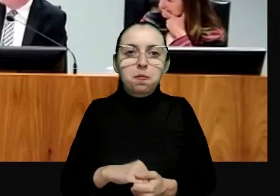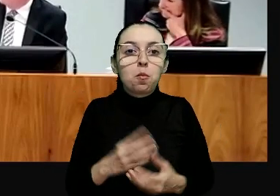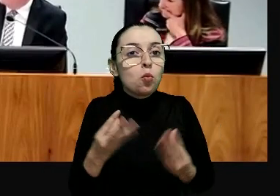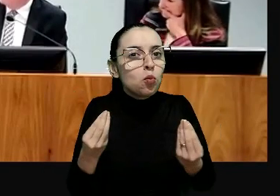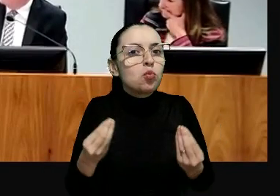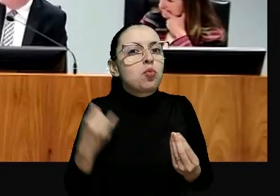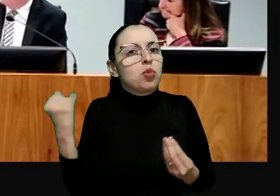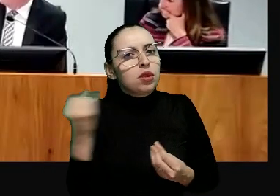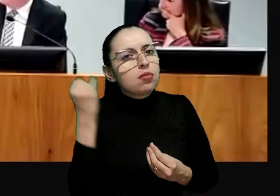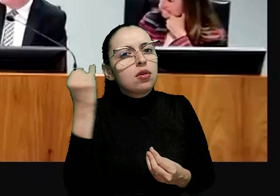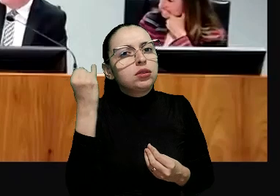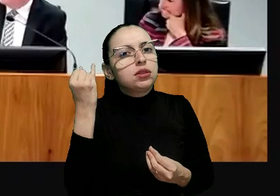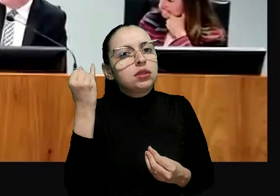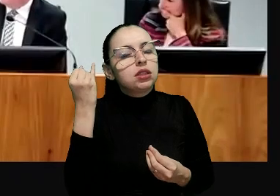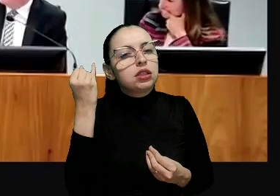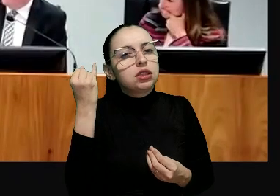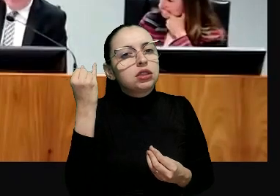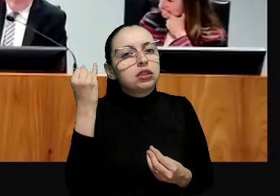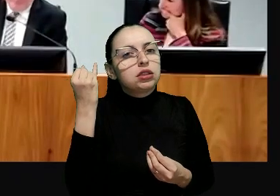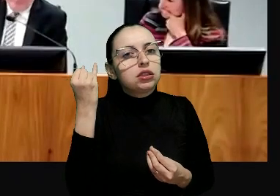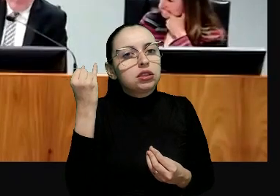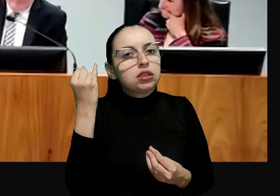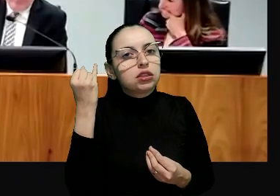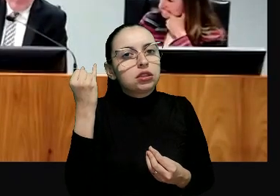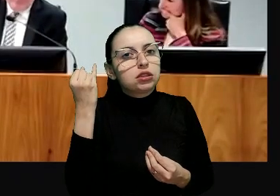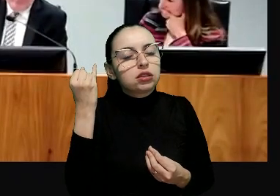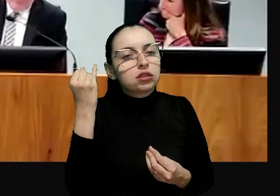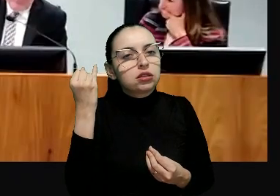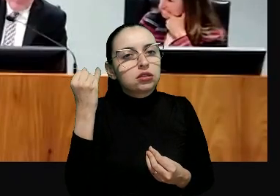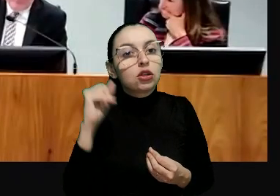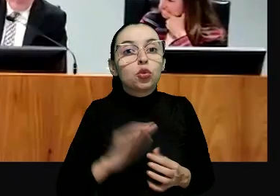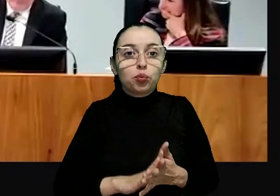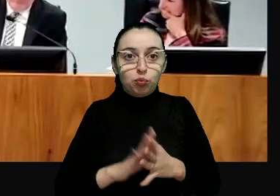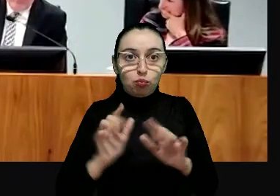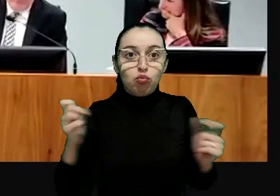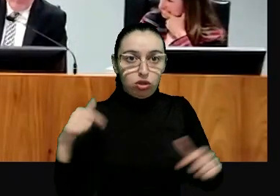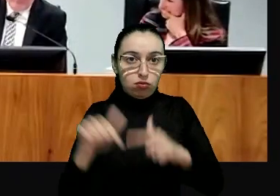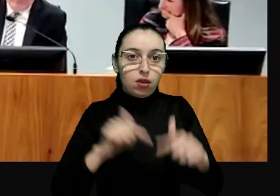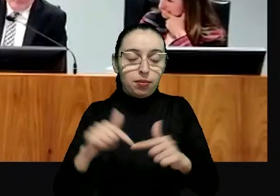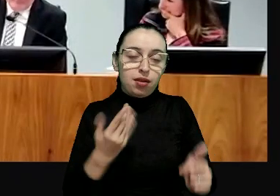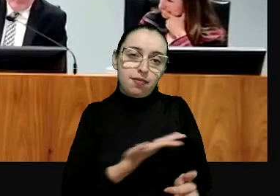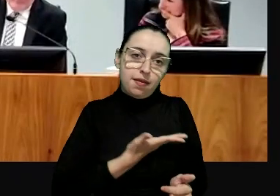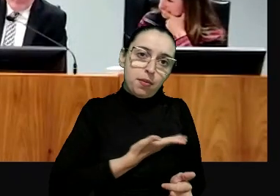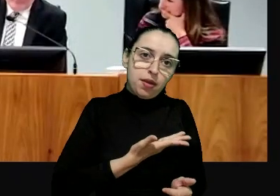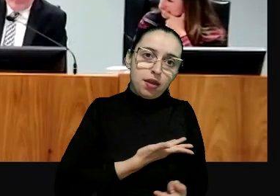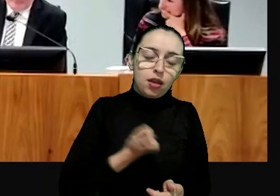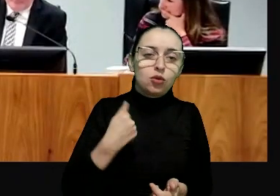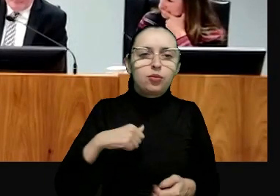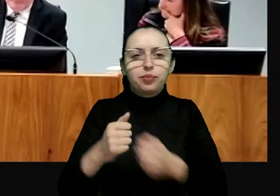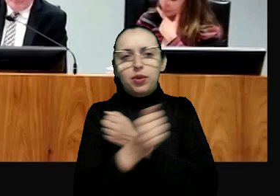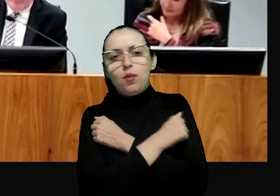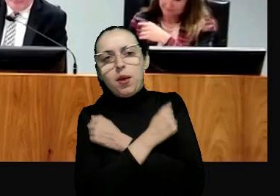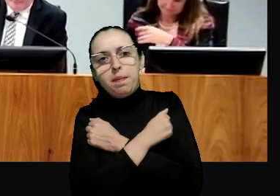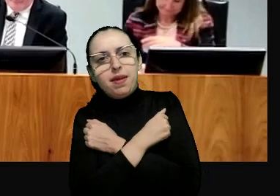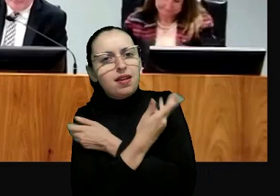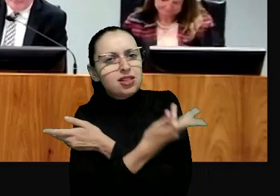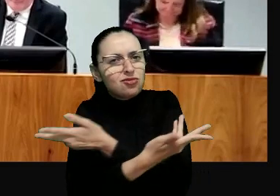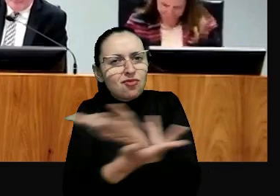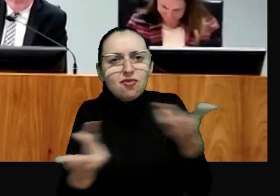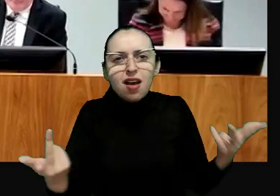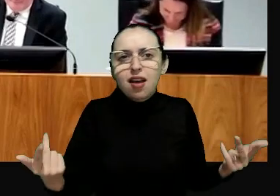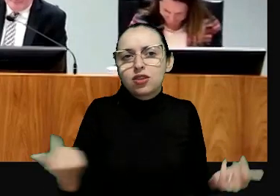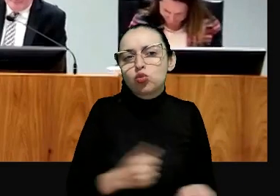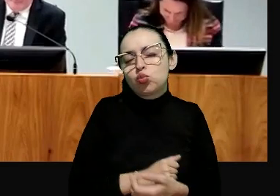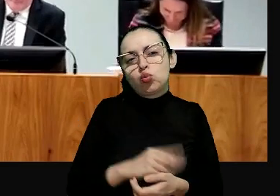muito significativo na condição desse tribunal os colegas que estão aqui meu abraço muito